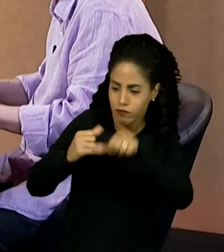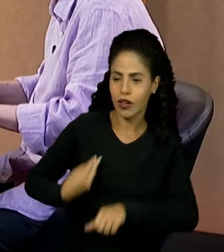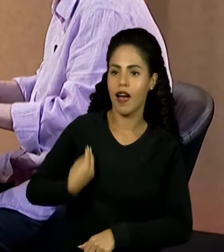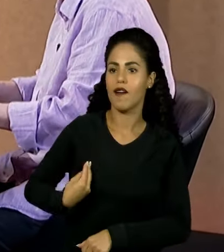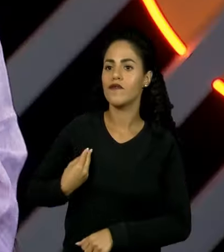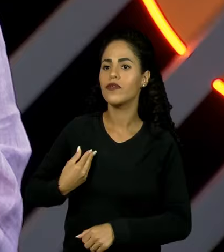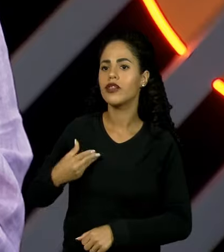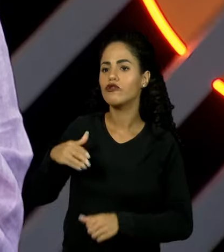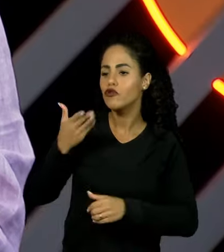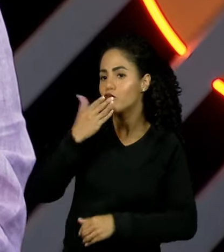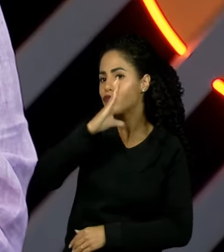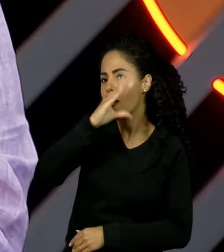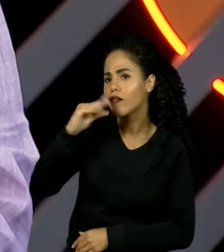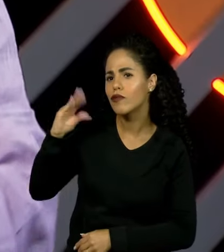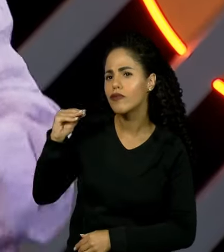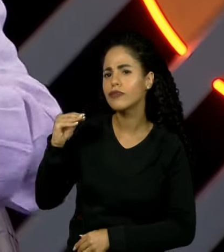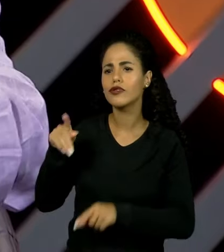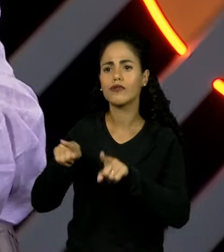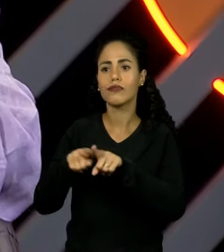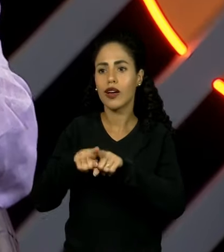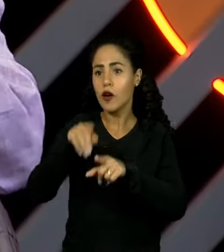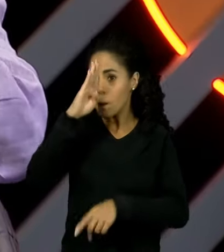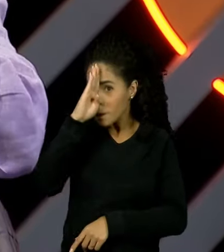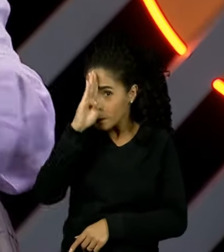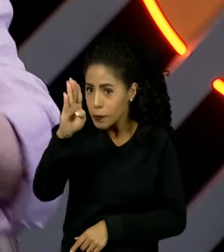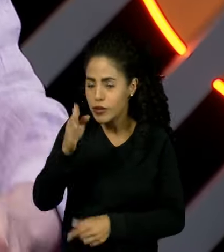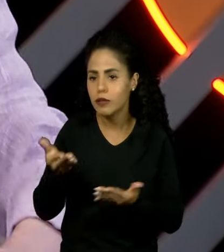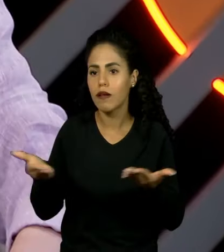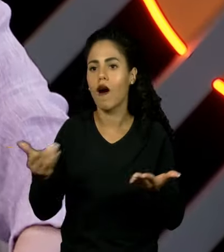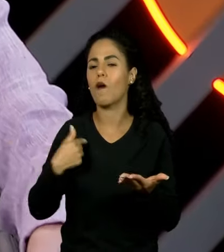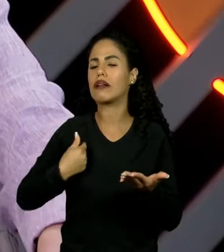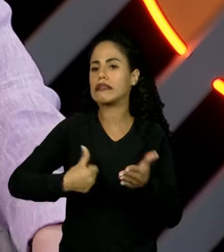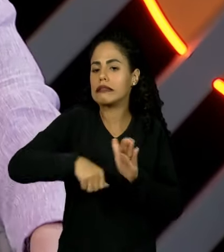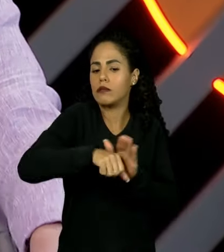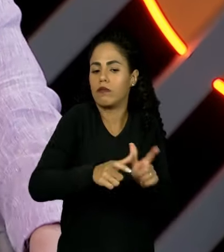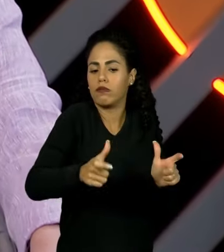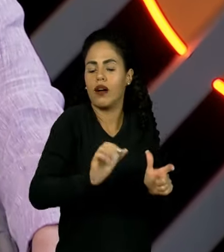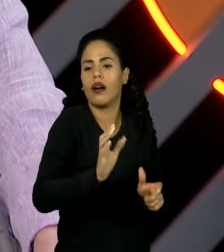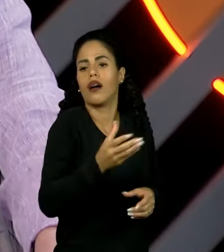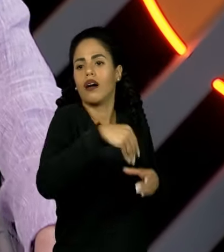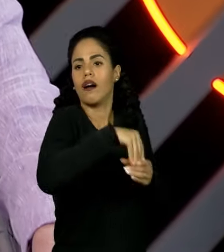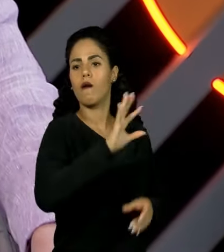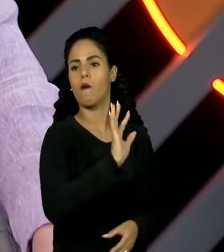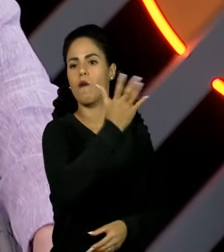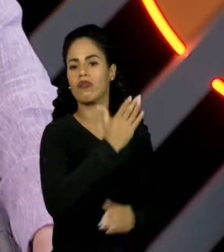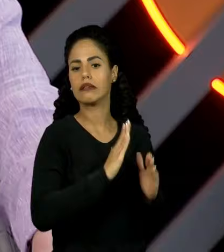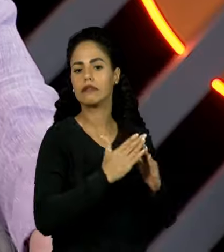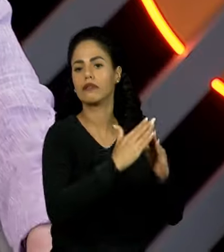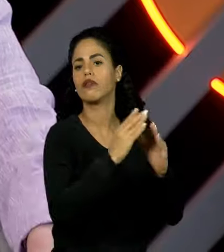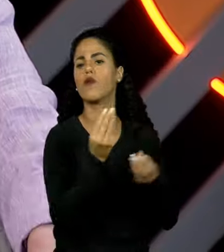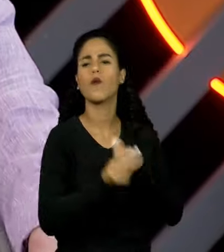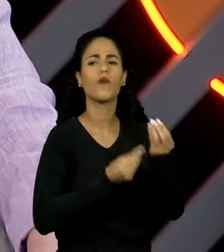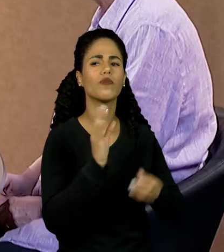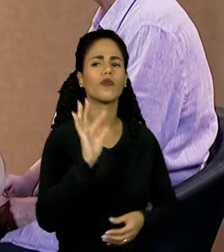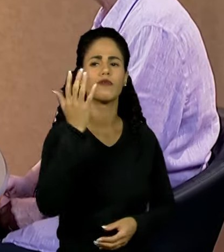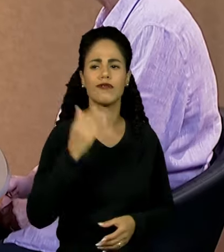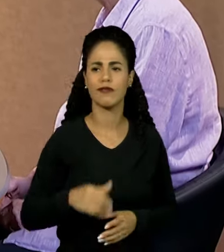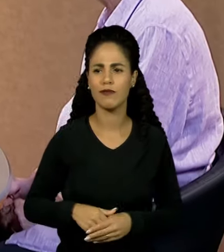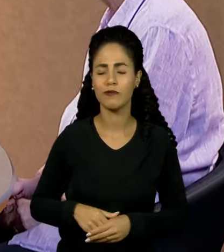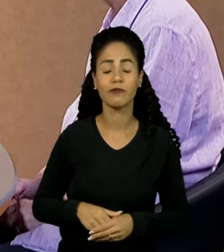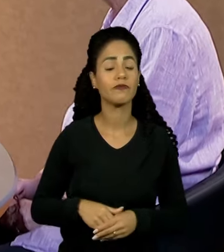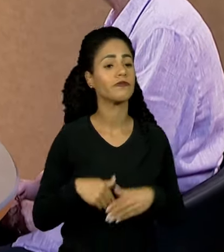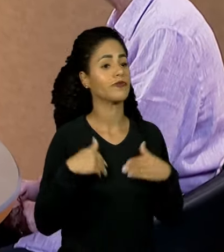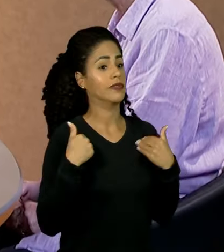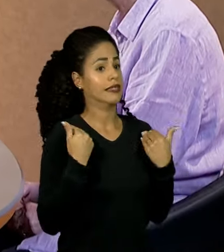adolescente, principalmente nas áreas de maior criminalidade, nas comunidades, nas favelas, enfim? Eu